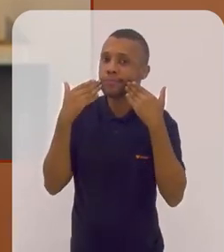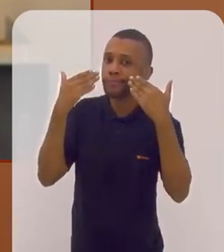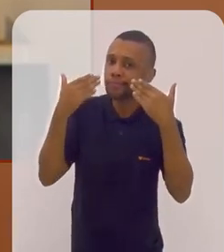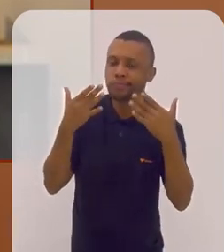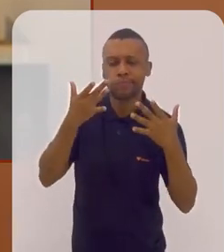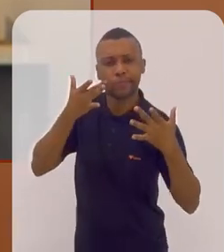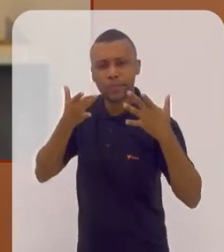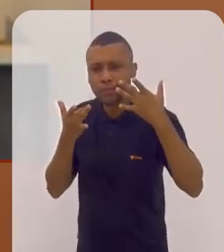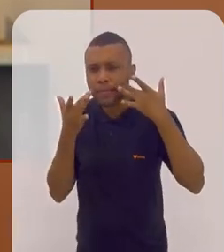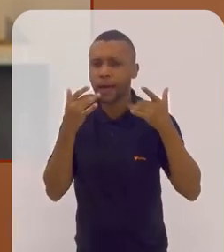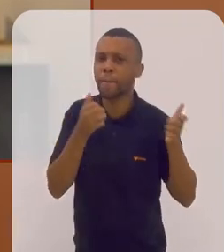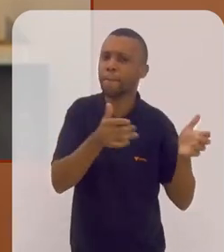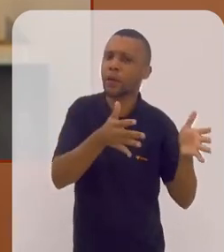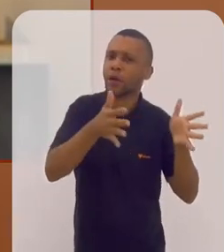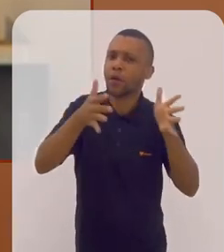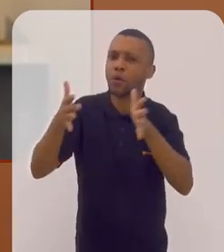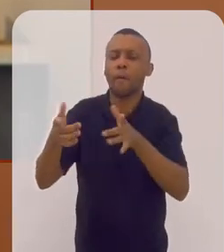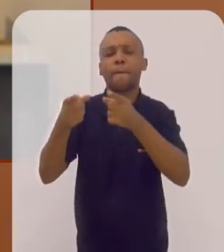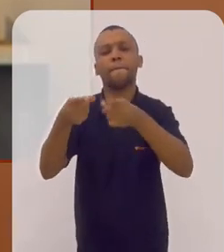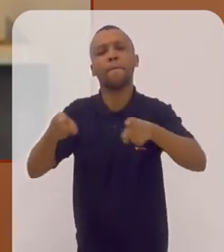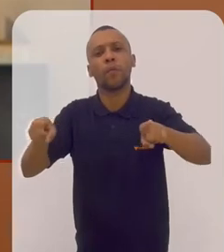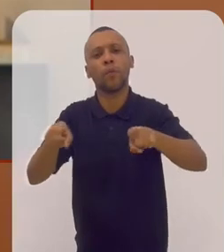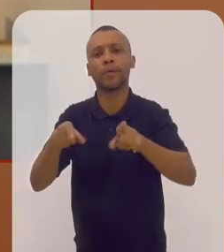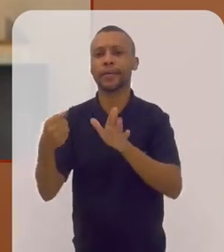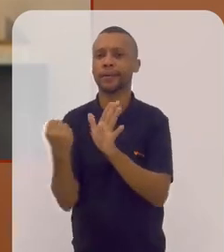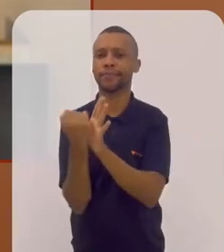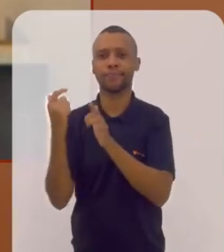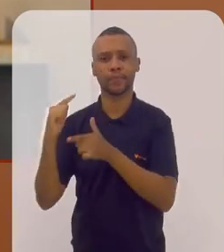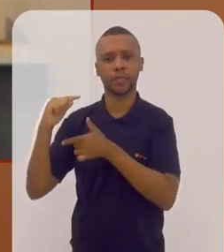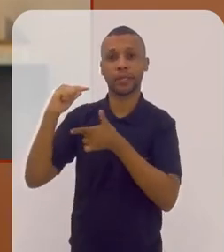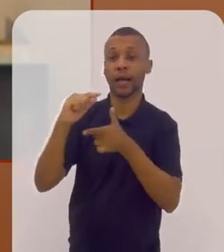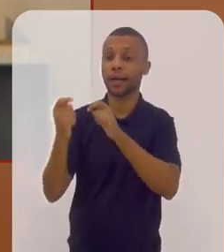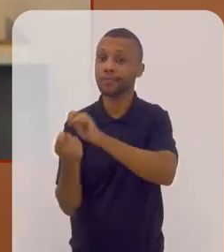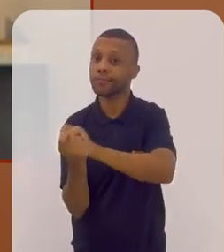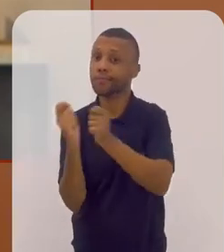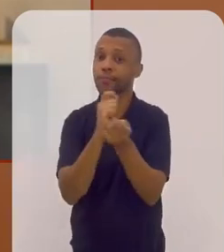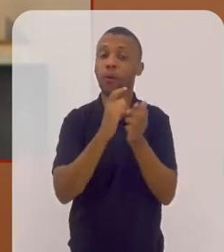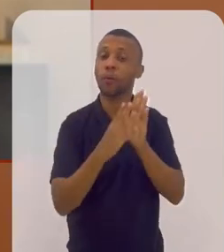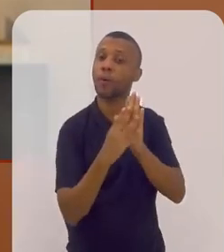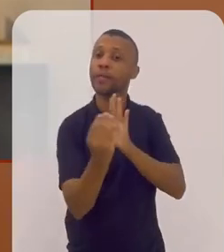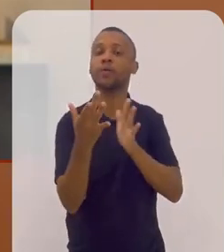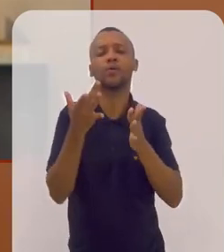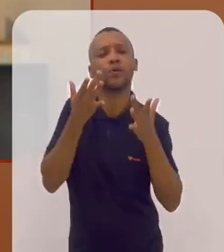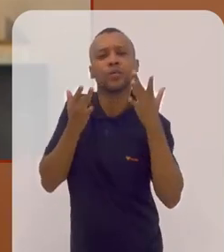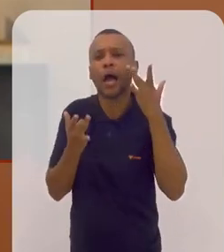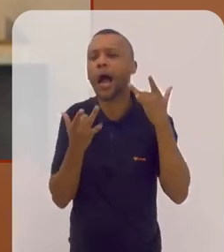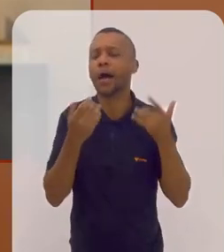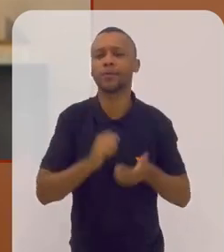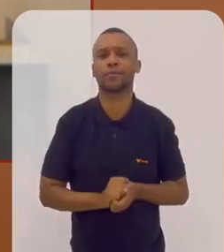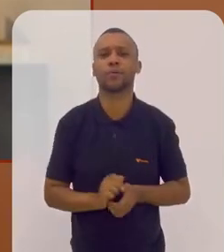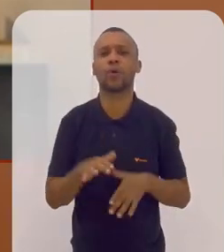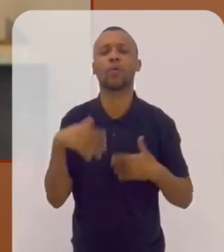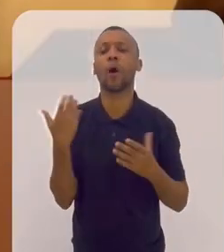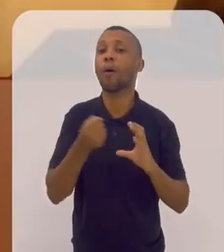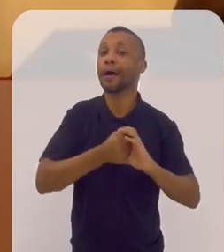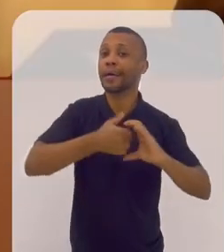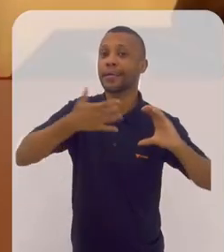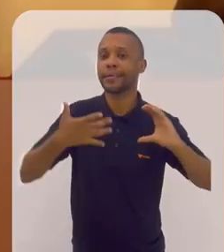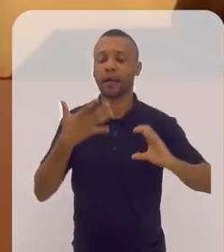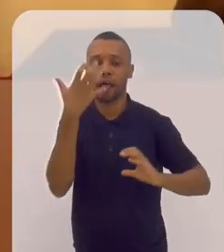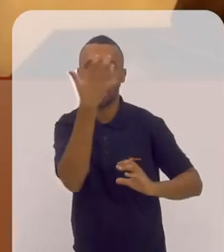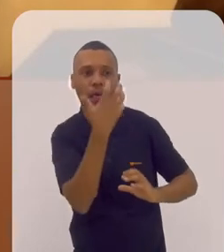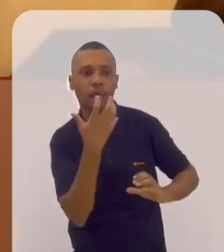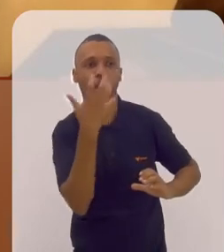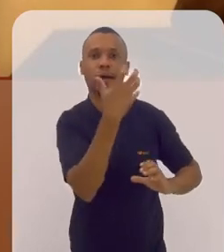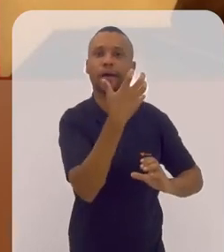musicais, os espetáculos de música clássica em formato cênico. Qual é o atrativo